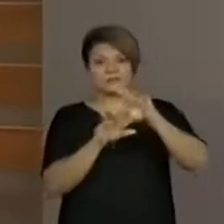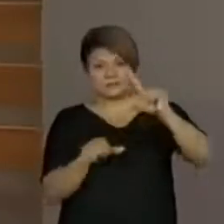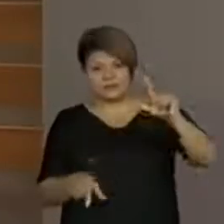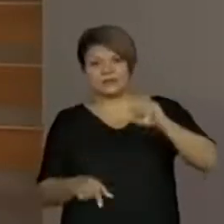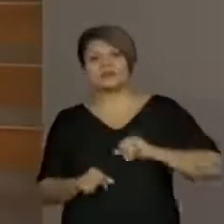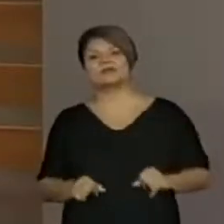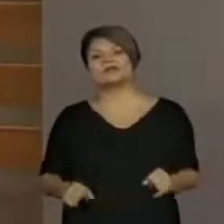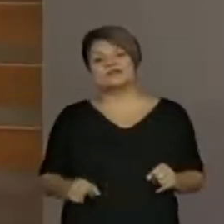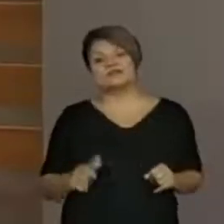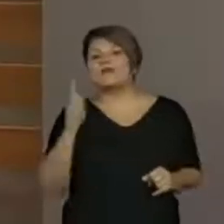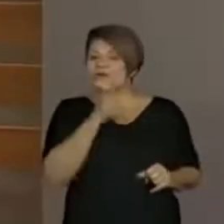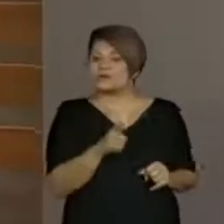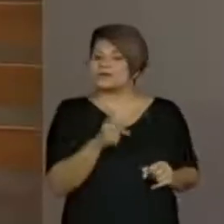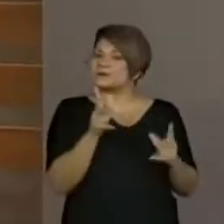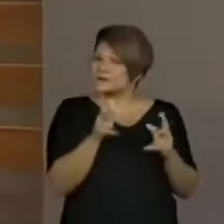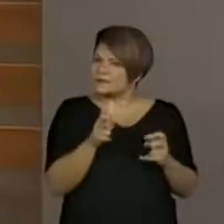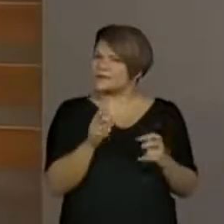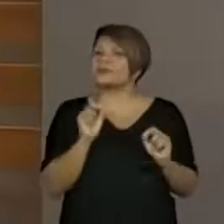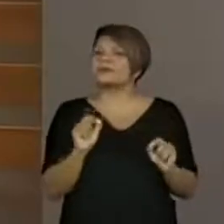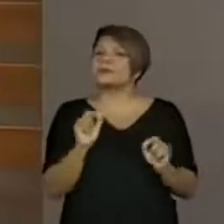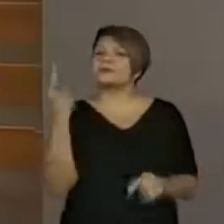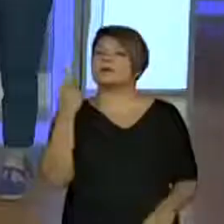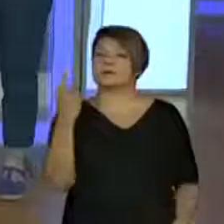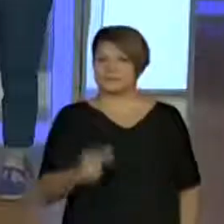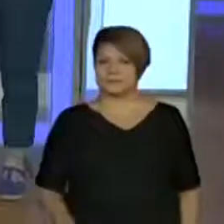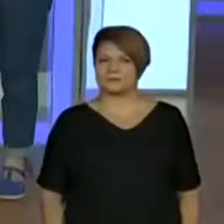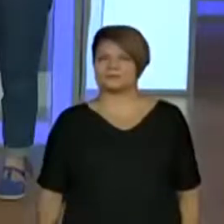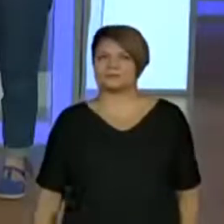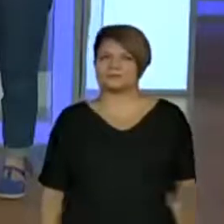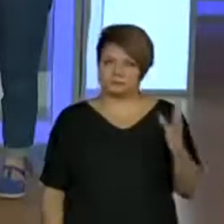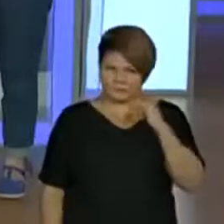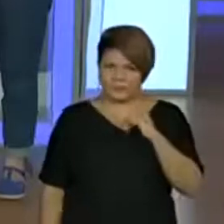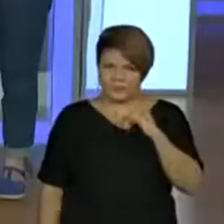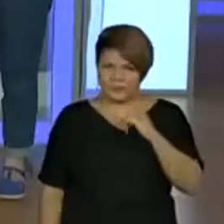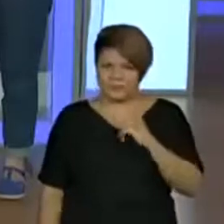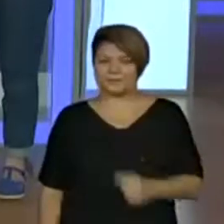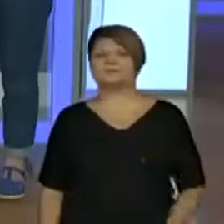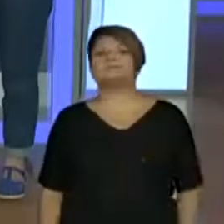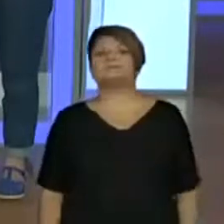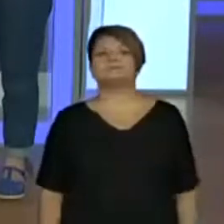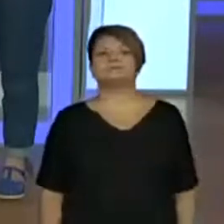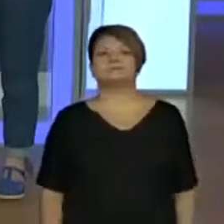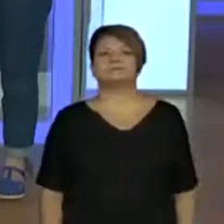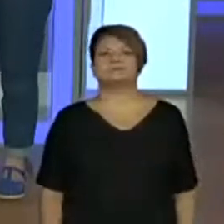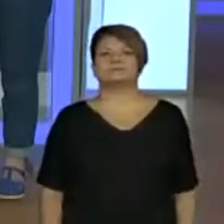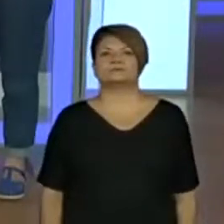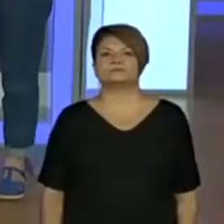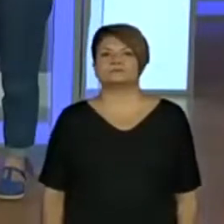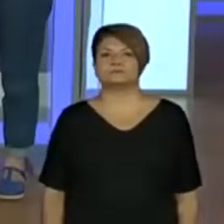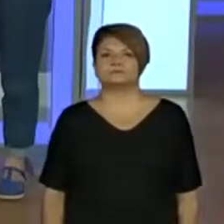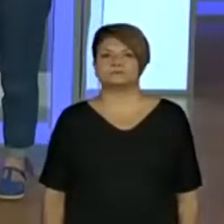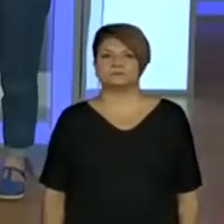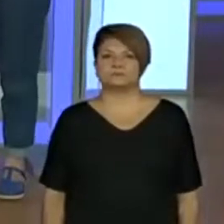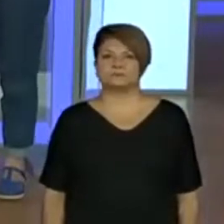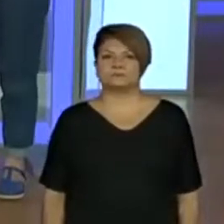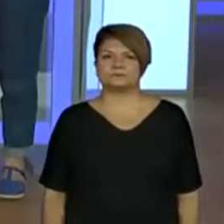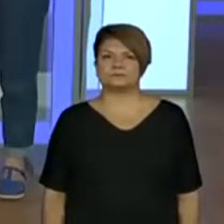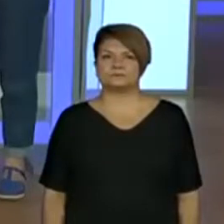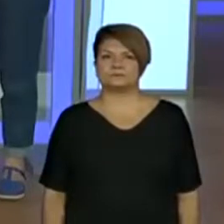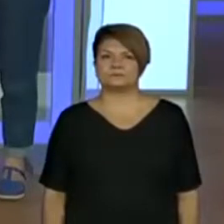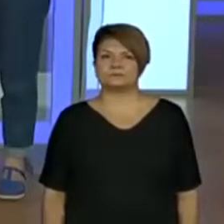e a gente consegue perceber qual vem primeiro. Vamos lá pensar nisso junto? Olha só. Vou até trocar a cor.